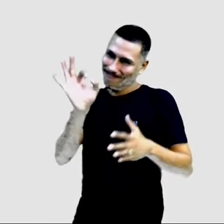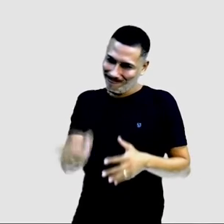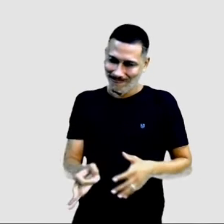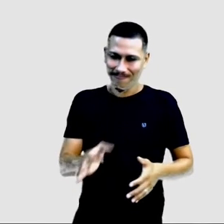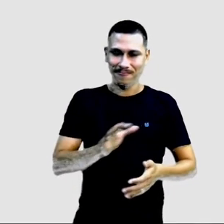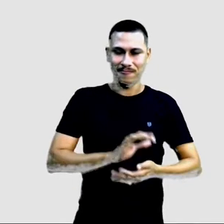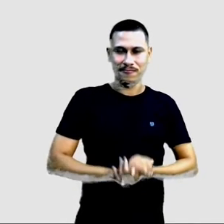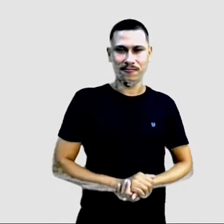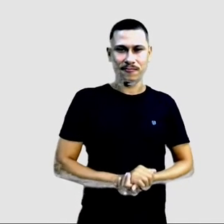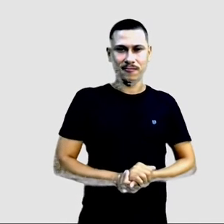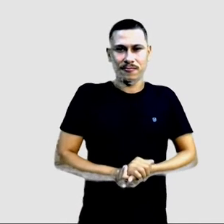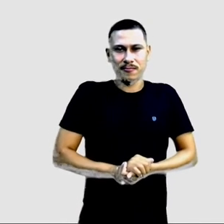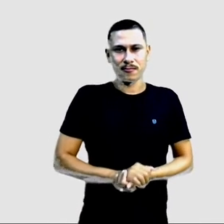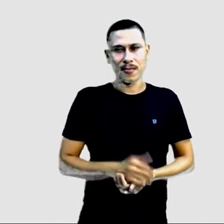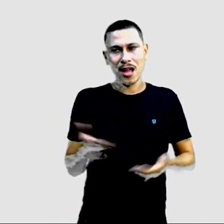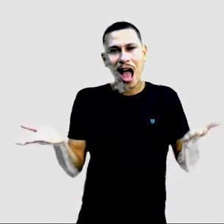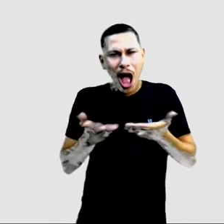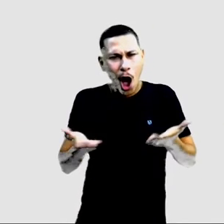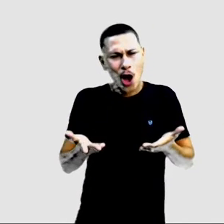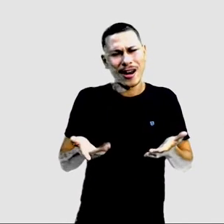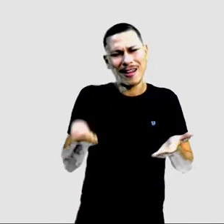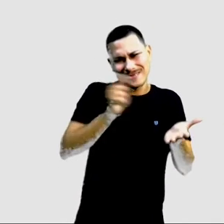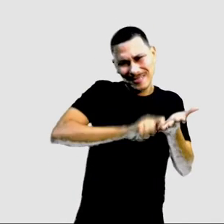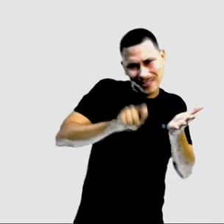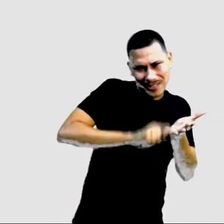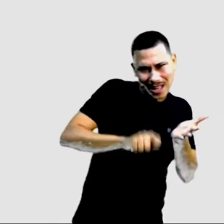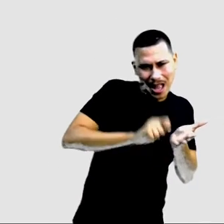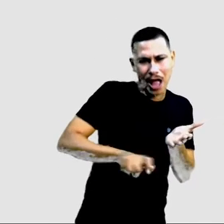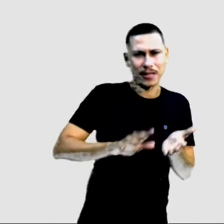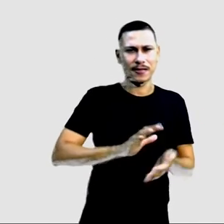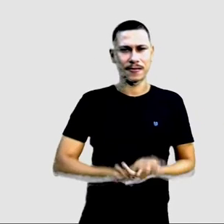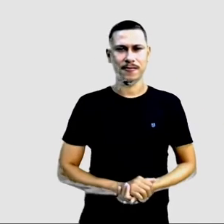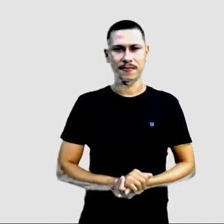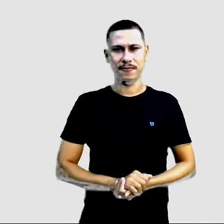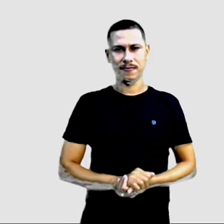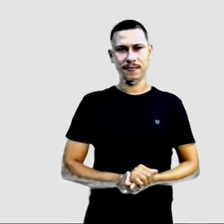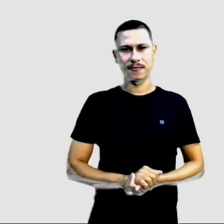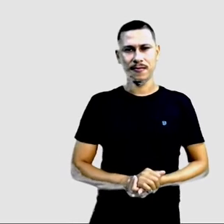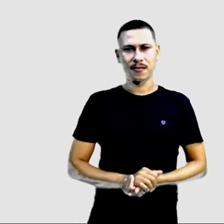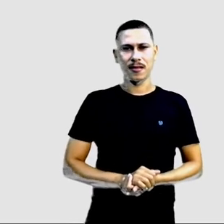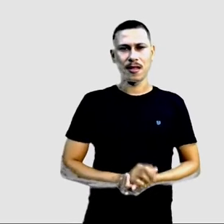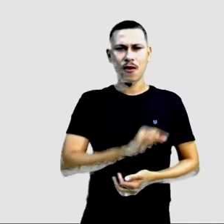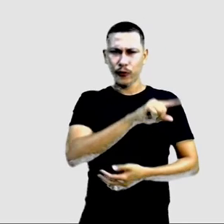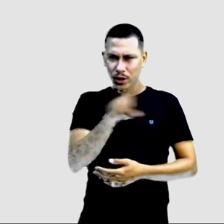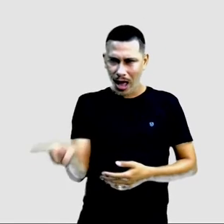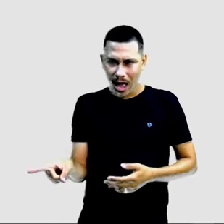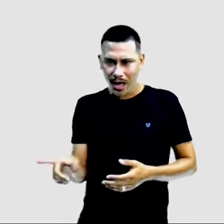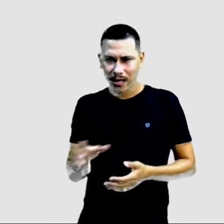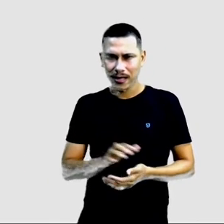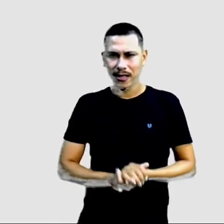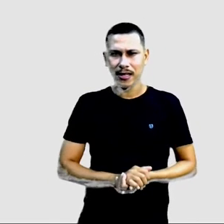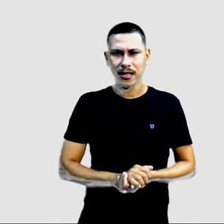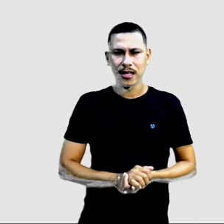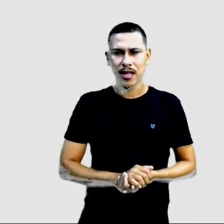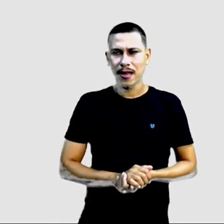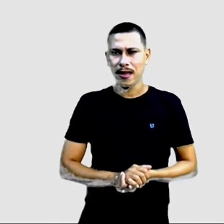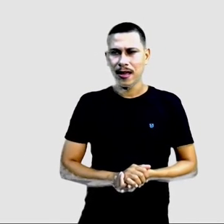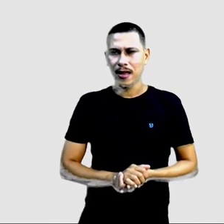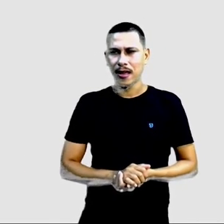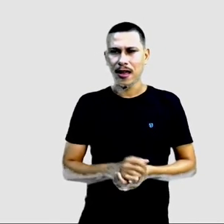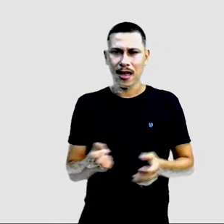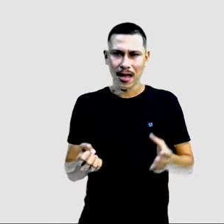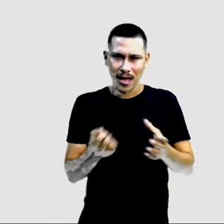E agora, de olho em nossa atividade, eu quero que vocês criem símbolos para a sua casa.